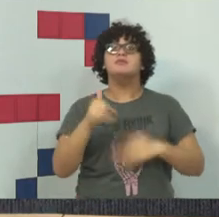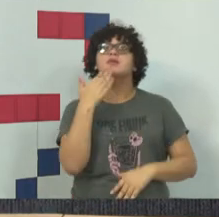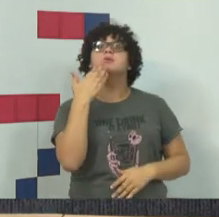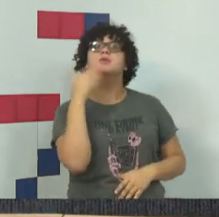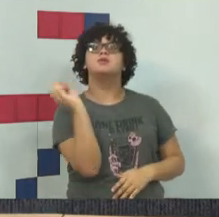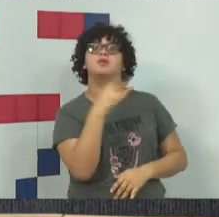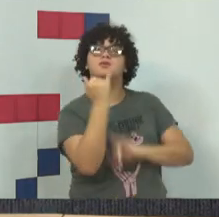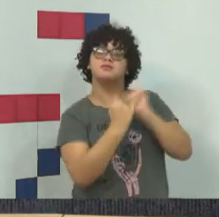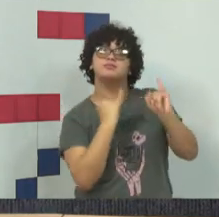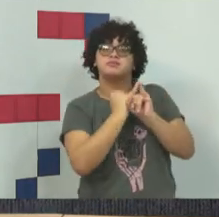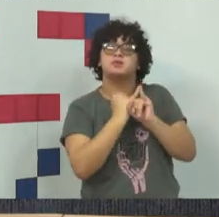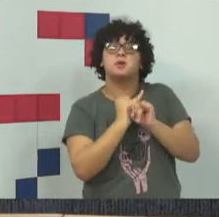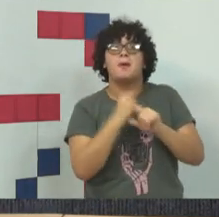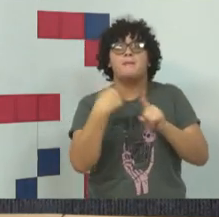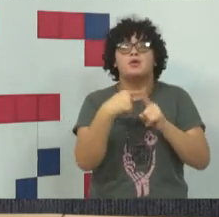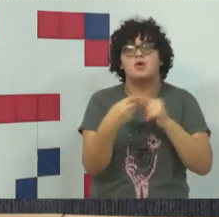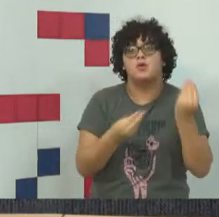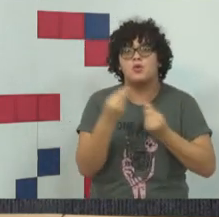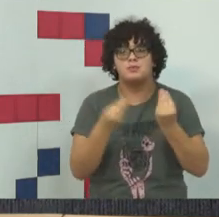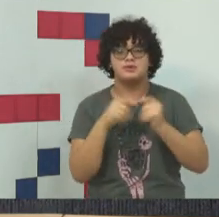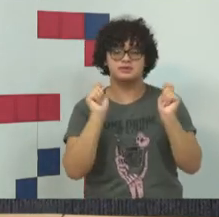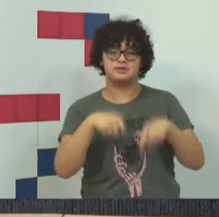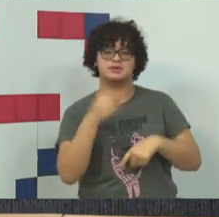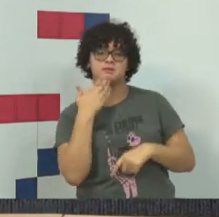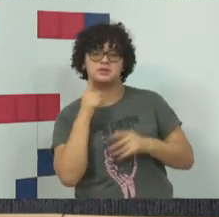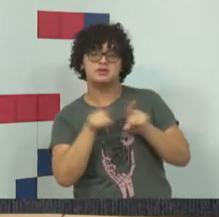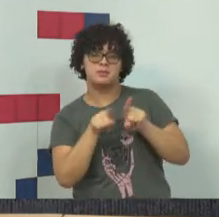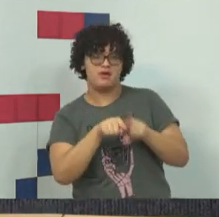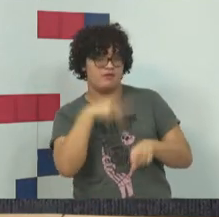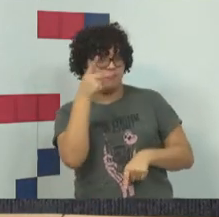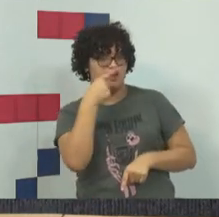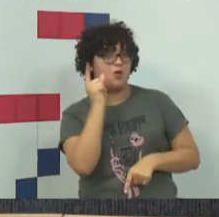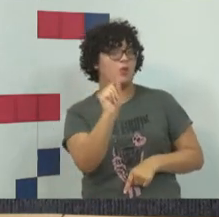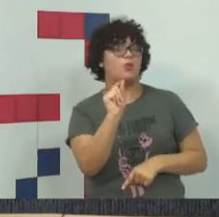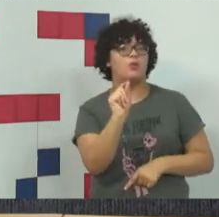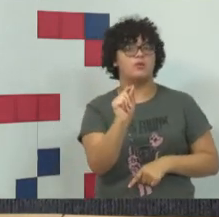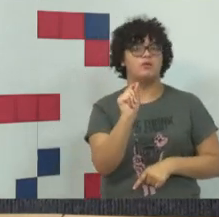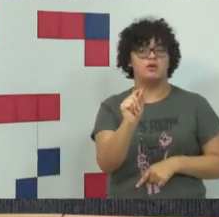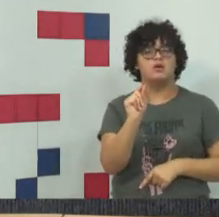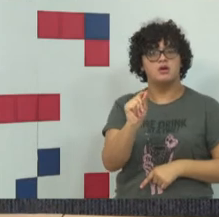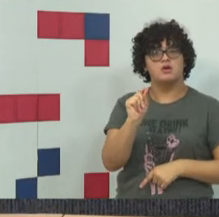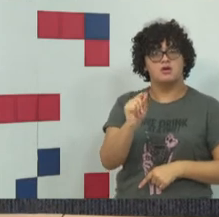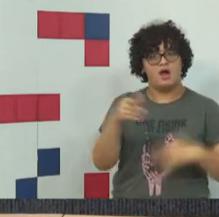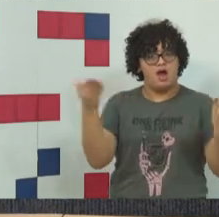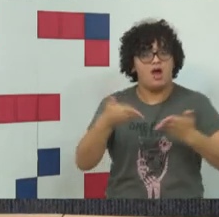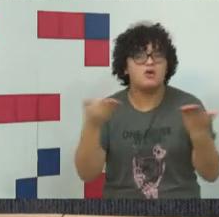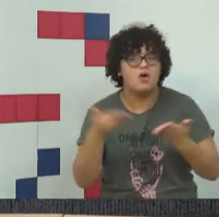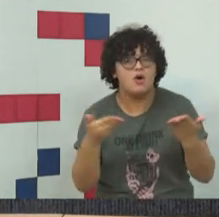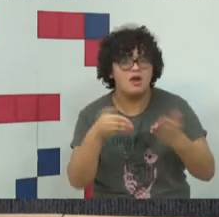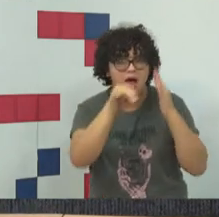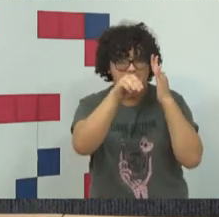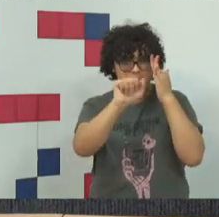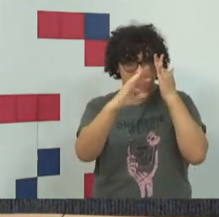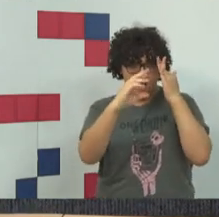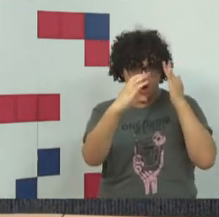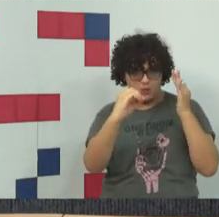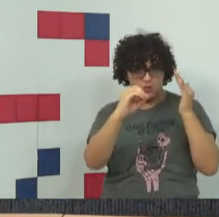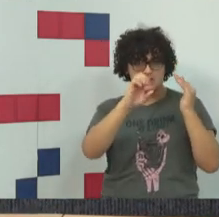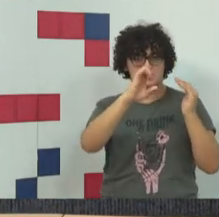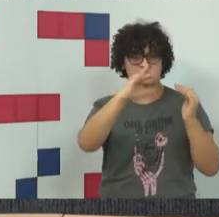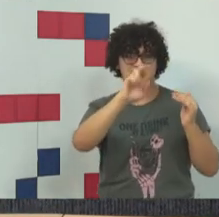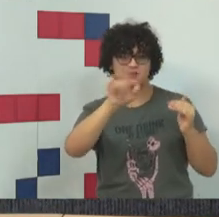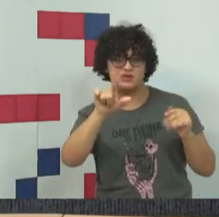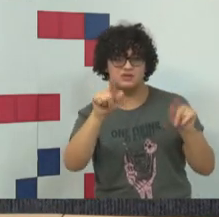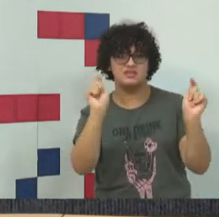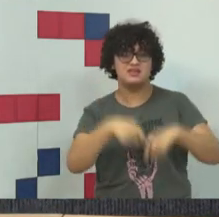e é ficcional, é um não espaço, eu queria falar também que o marco civil regulatório, no seu artigo 5º, ele traz